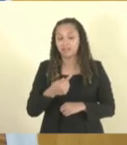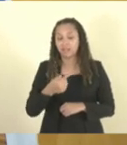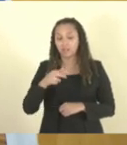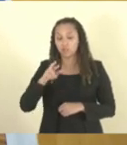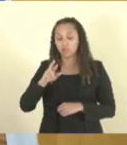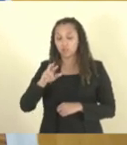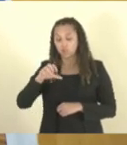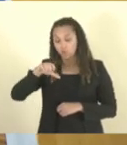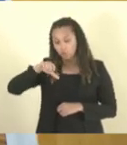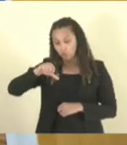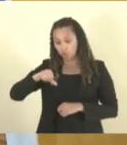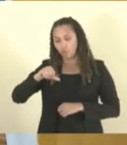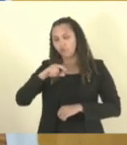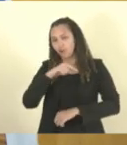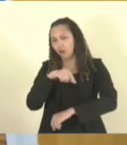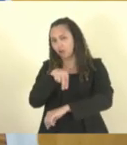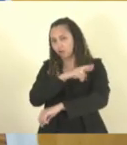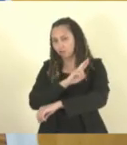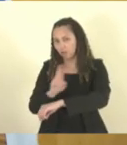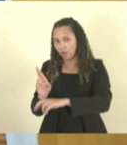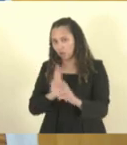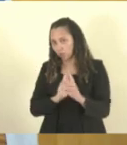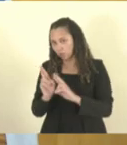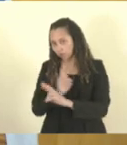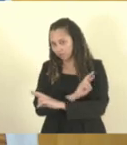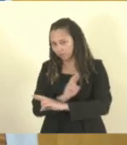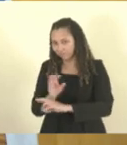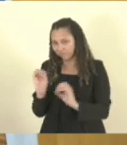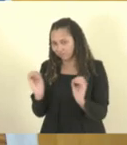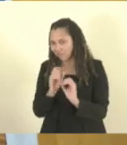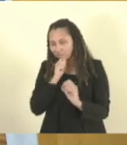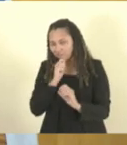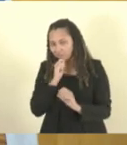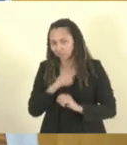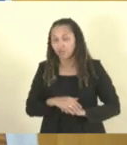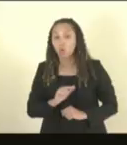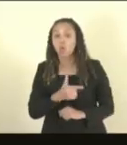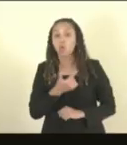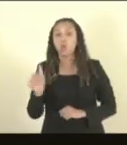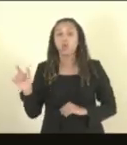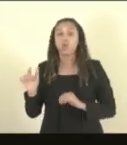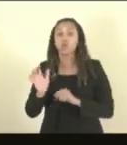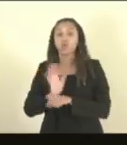rodovia de ligação entre o município de Una e Muniz Freire. A próxima um vídeo, por favor.